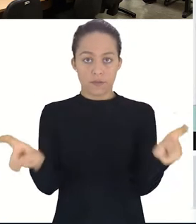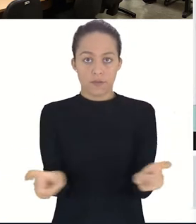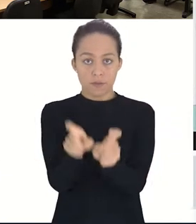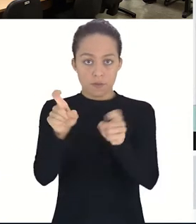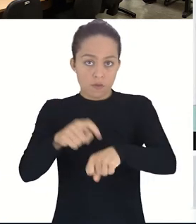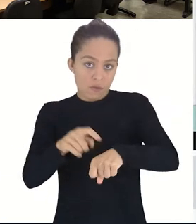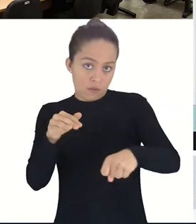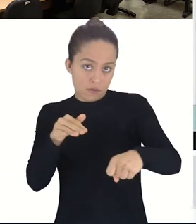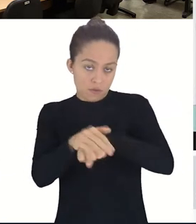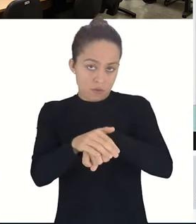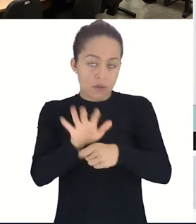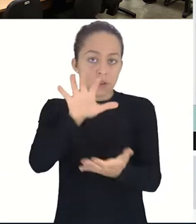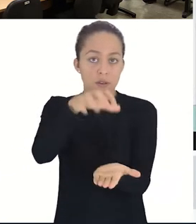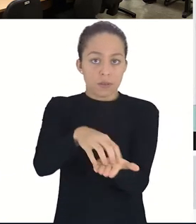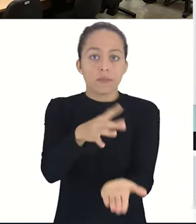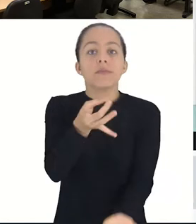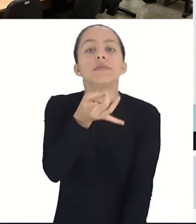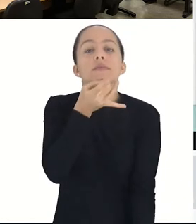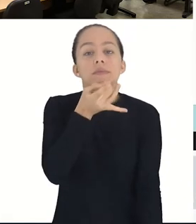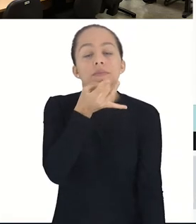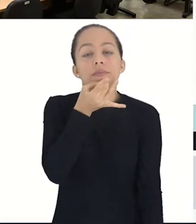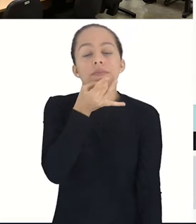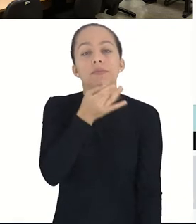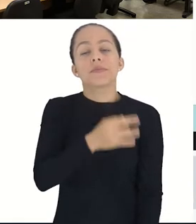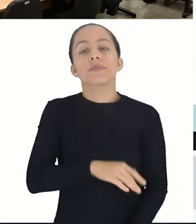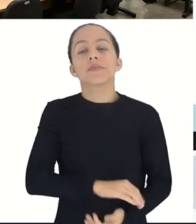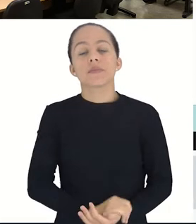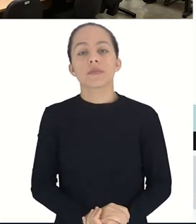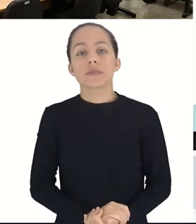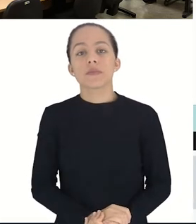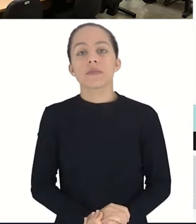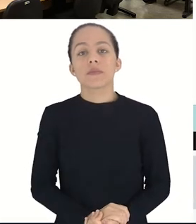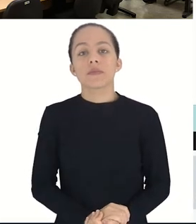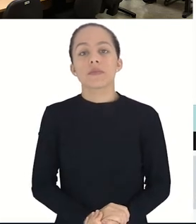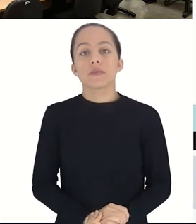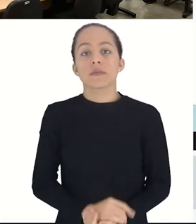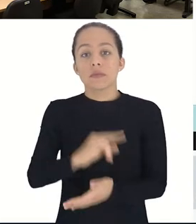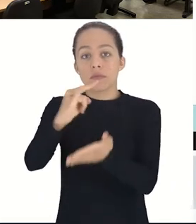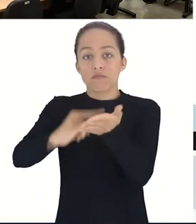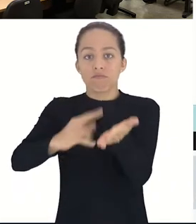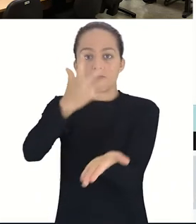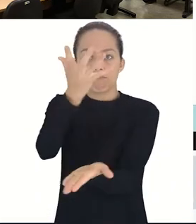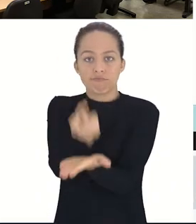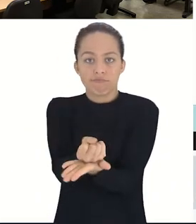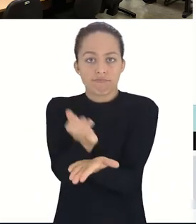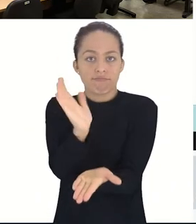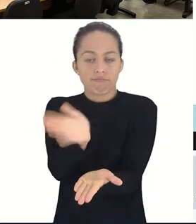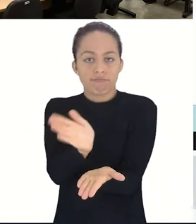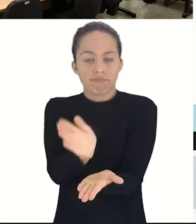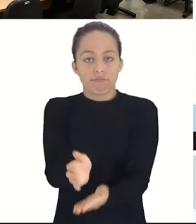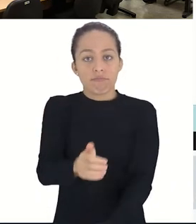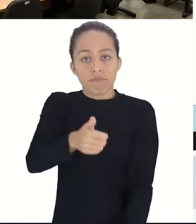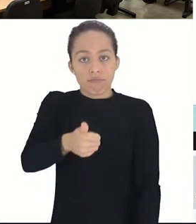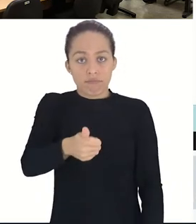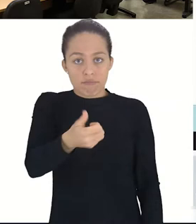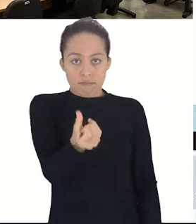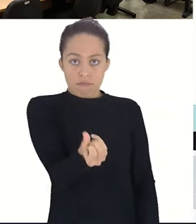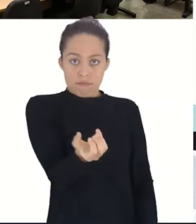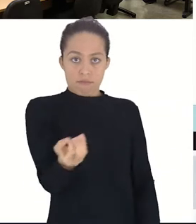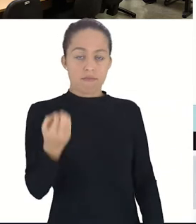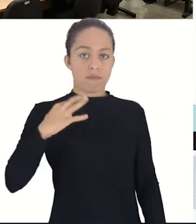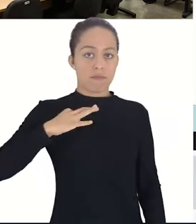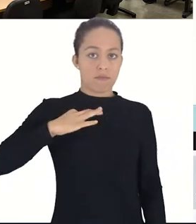Curso técnico concomitante em informática noturno, campus Cachoeiro de Itapemirim. O arquivo já foi